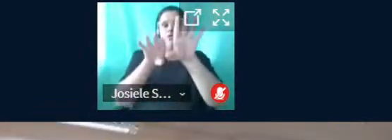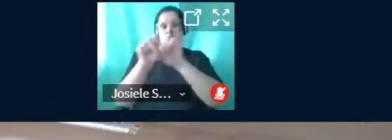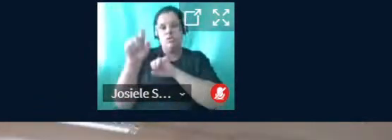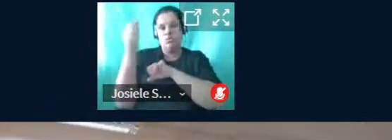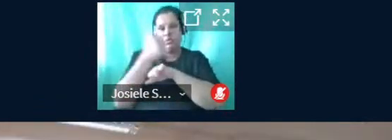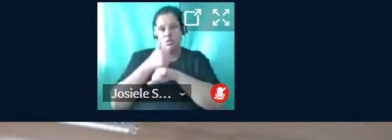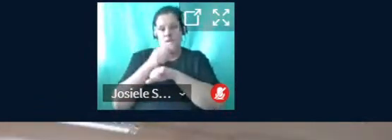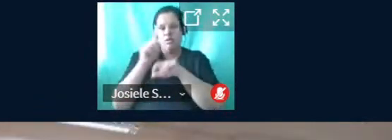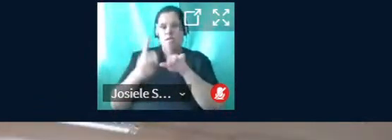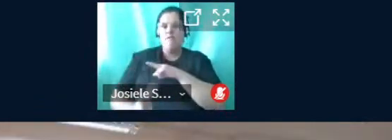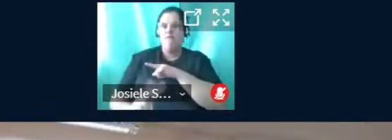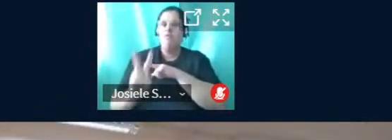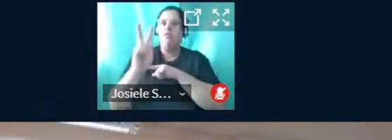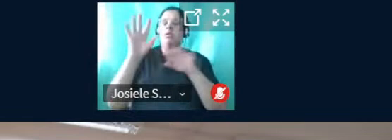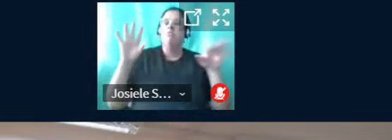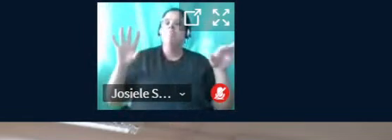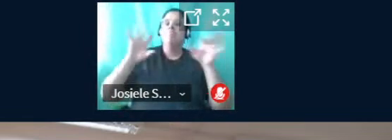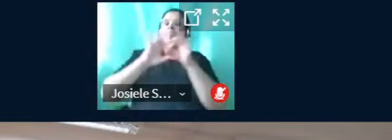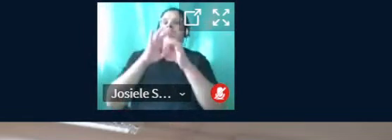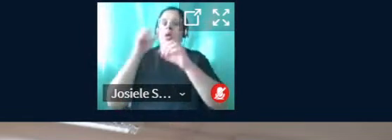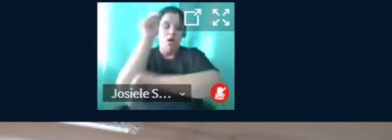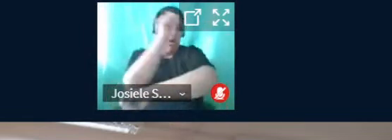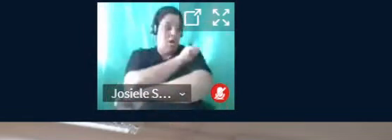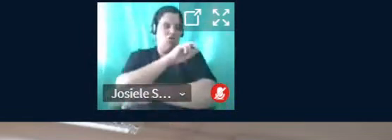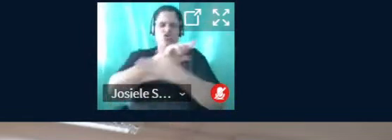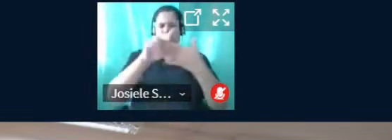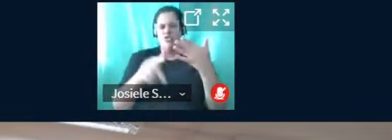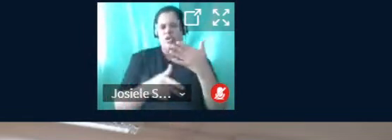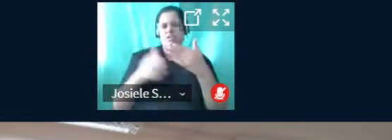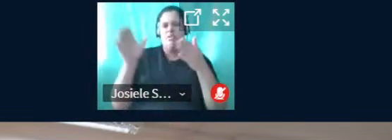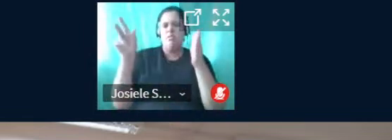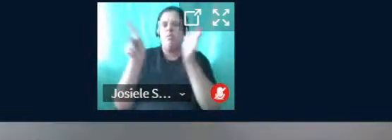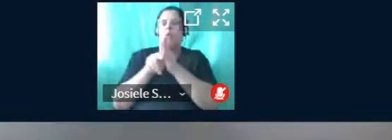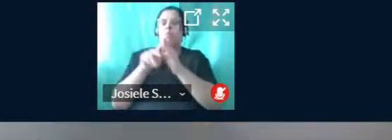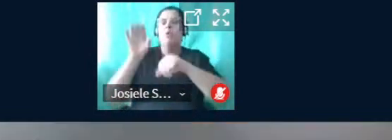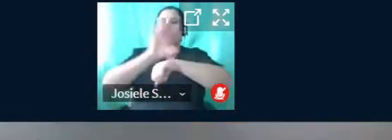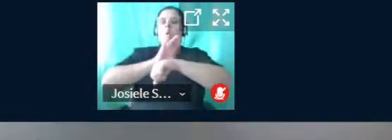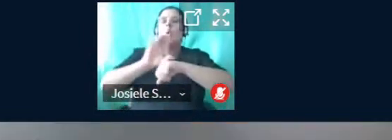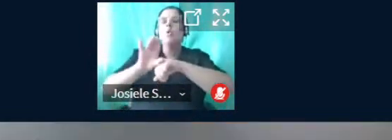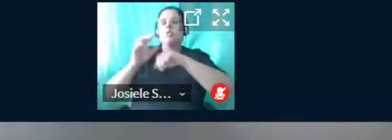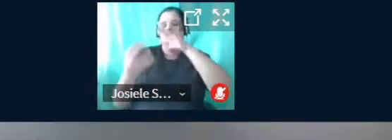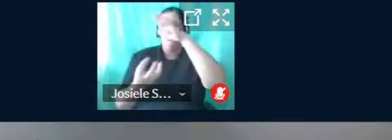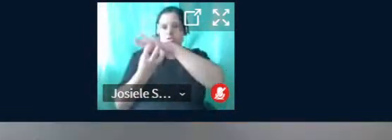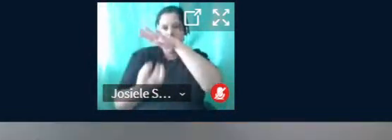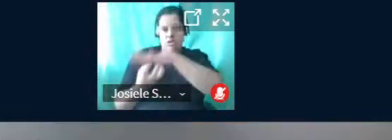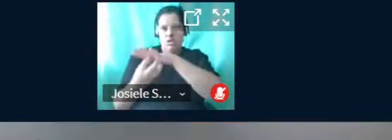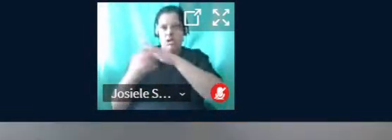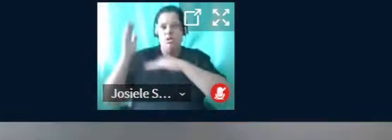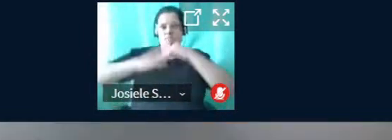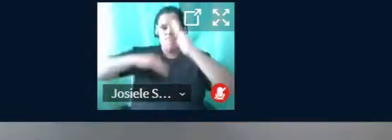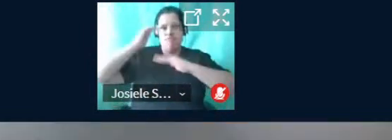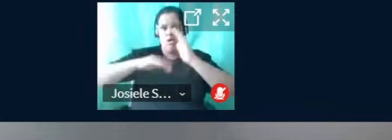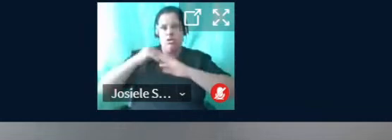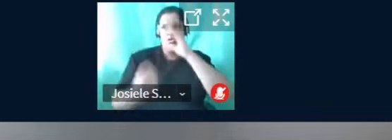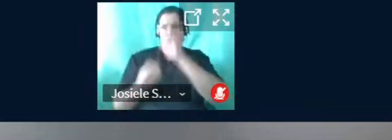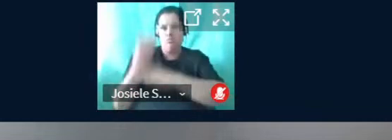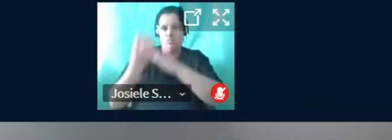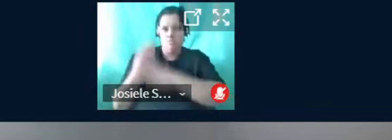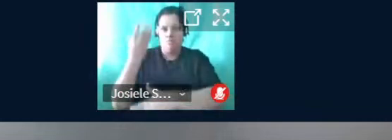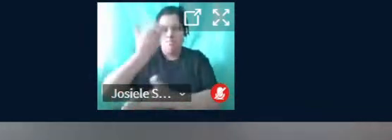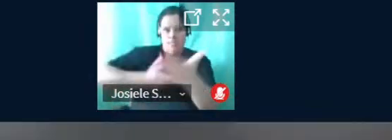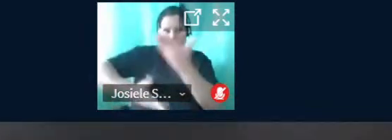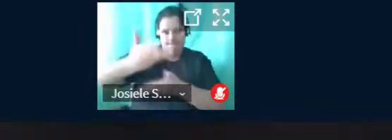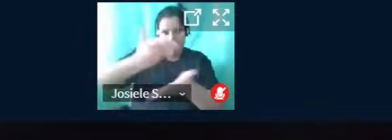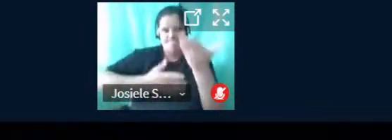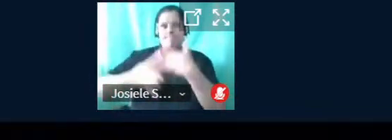de valorizar a integração entre os estudantes de diferentes cursos do IFRS Campo Segurante, através de práticas de produção e compartilhamento livre do